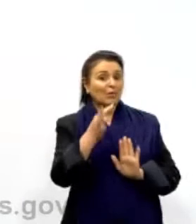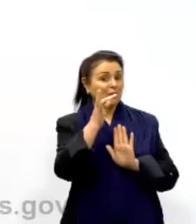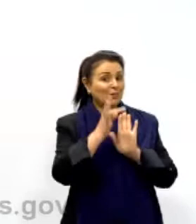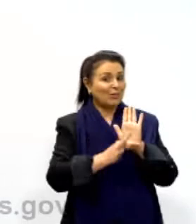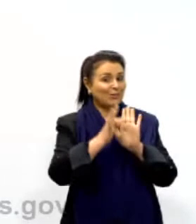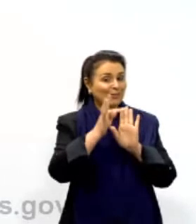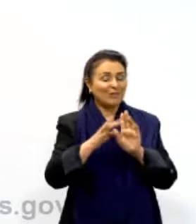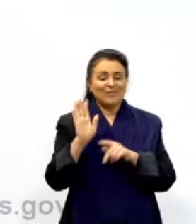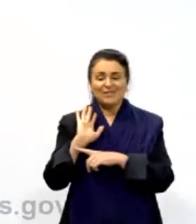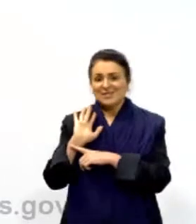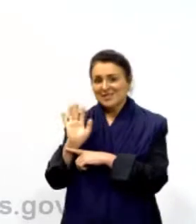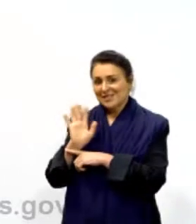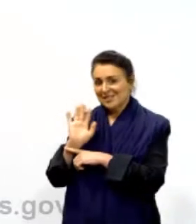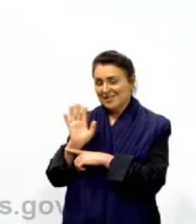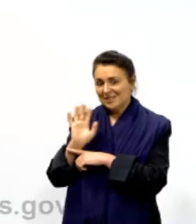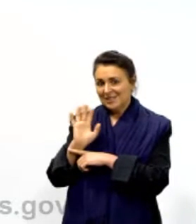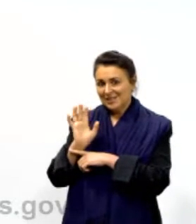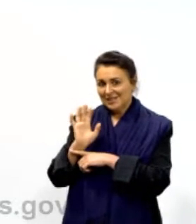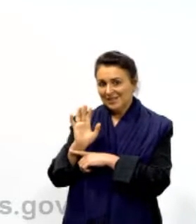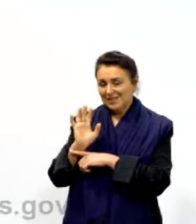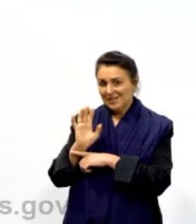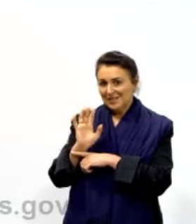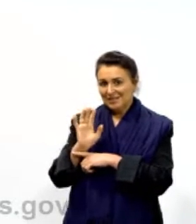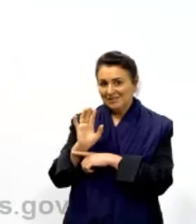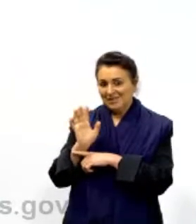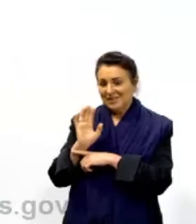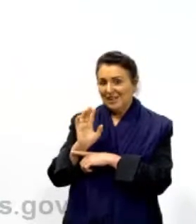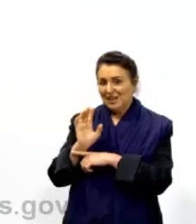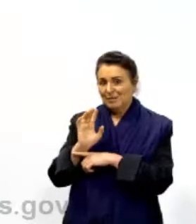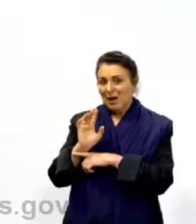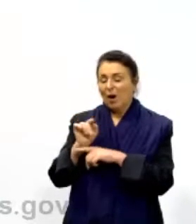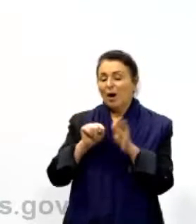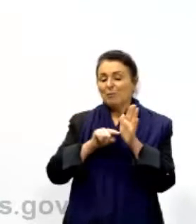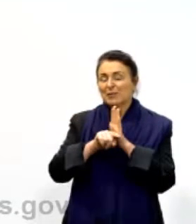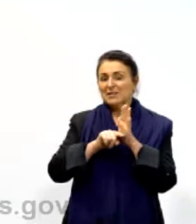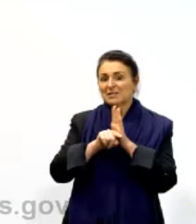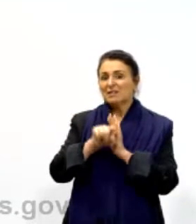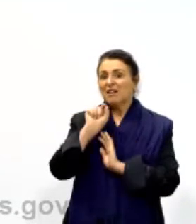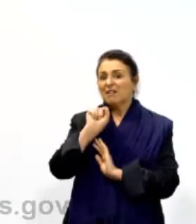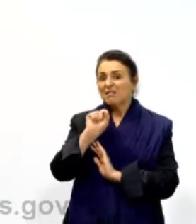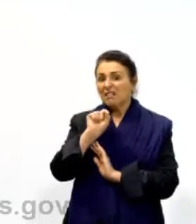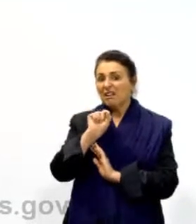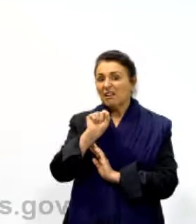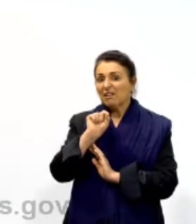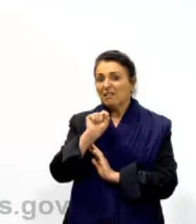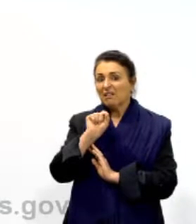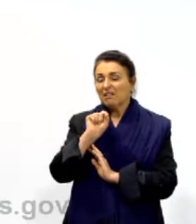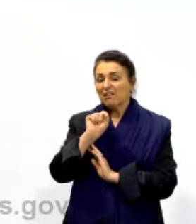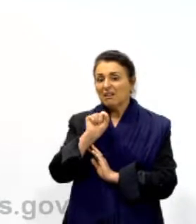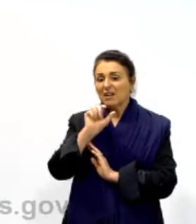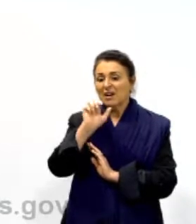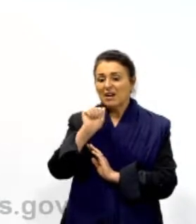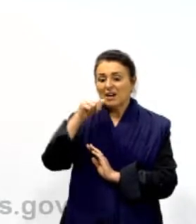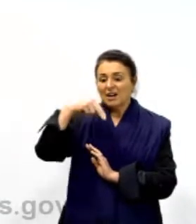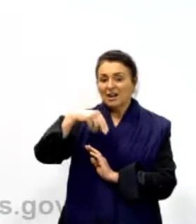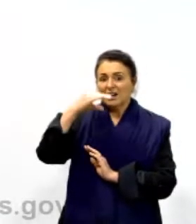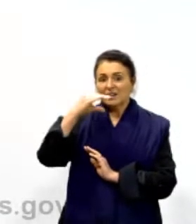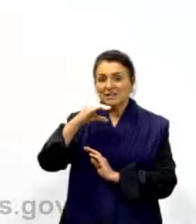Cinema e da ansine.gov.br. Então, quem é que disse isso aqui, gente? A ansine,